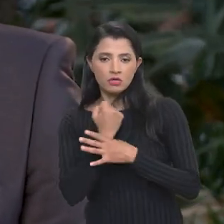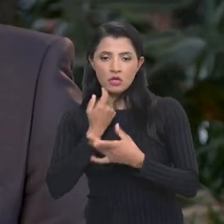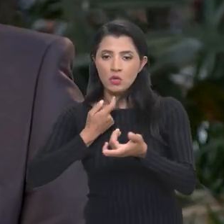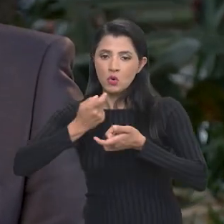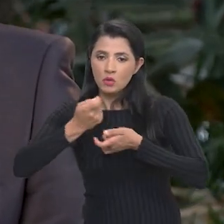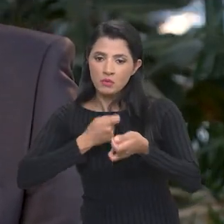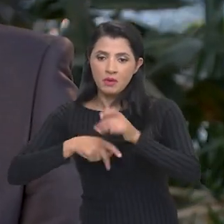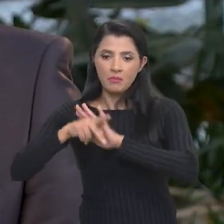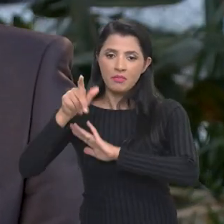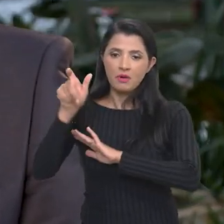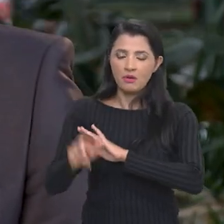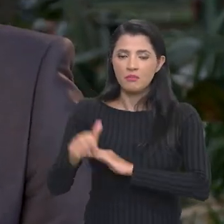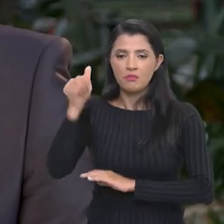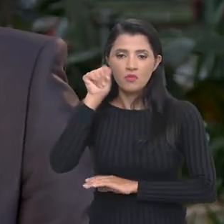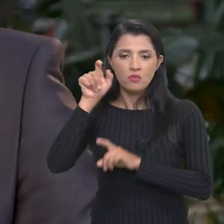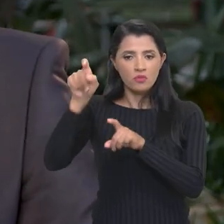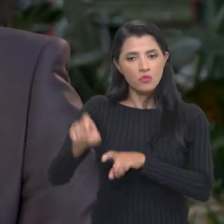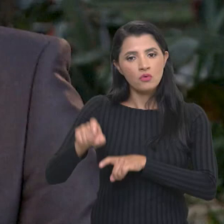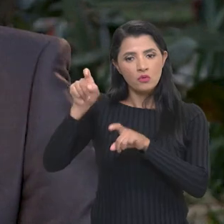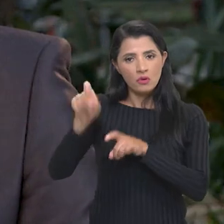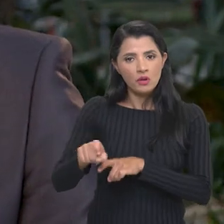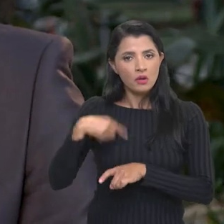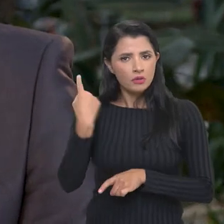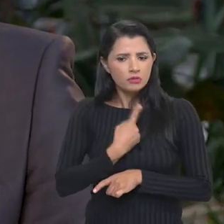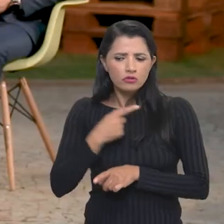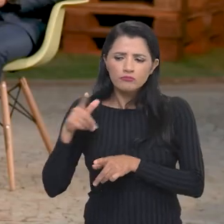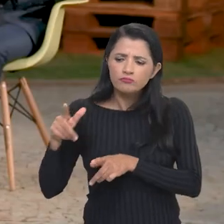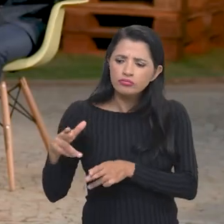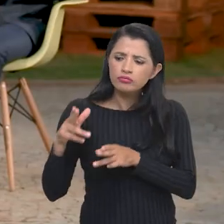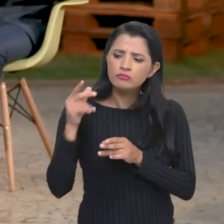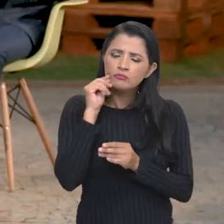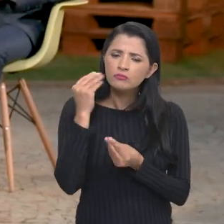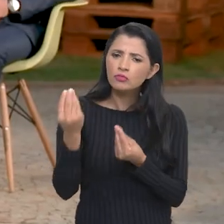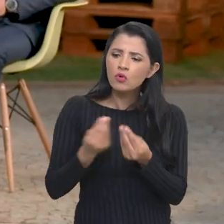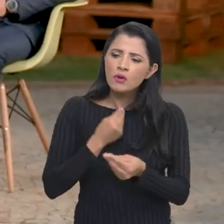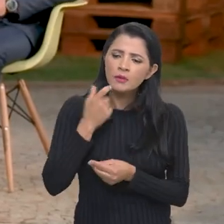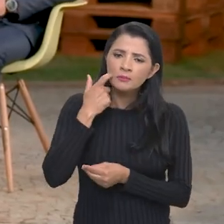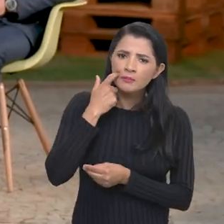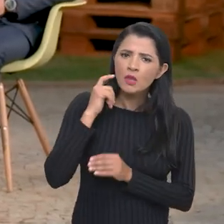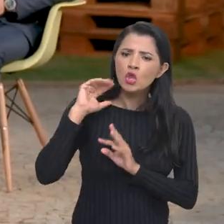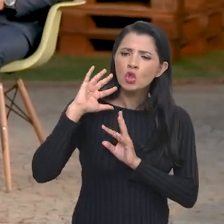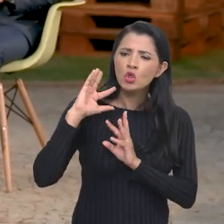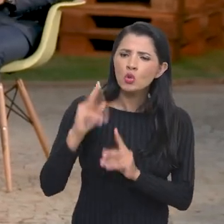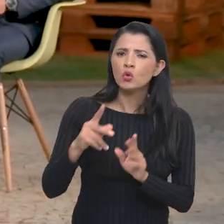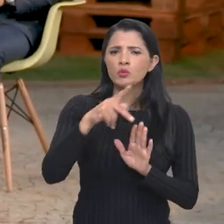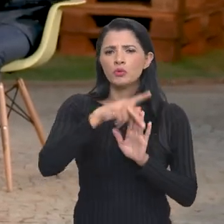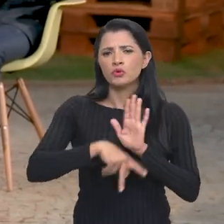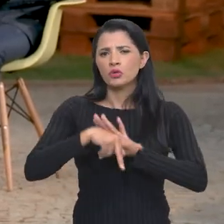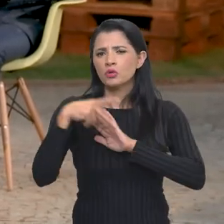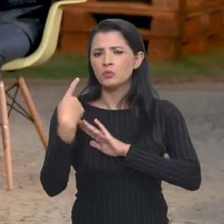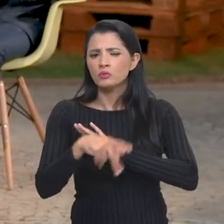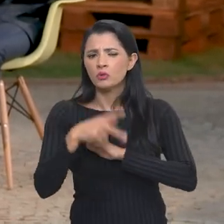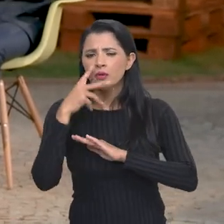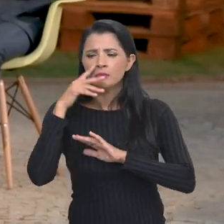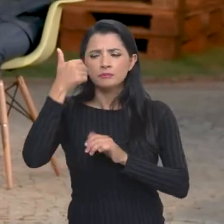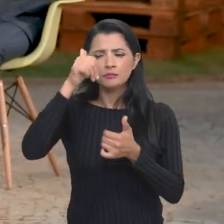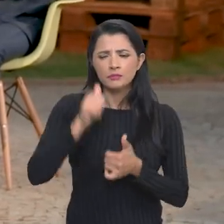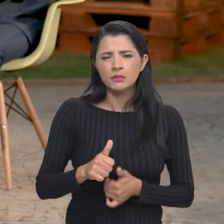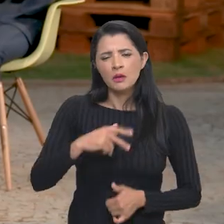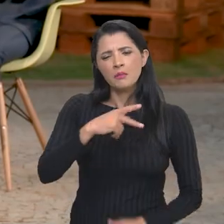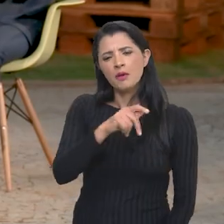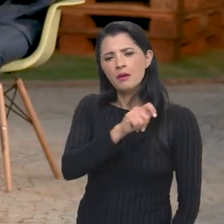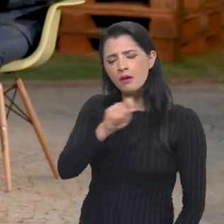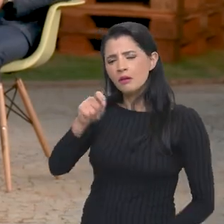garantir a economia para as mulheres agricultoras. Então nós fizemos um recorte de que todos os projetos que a Conab